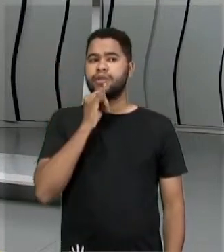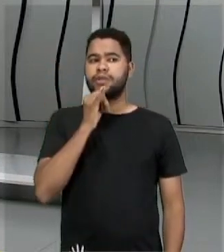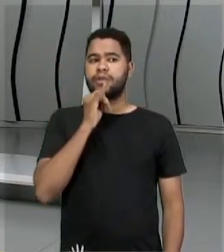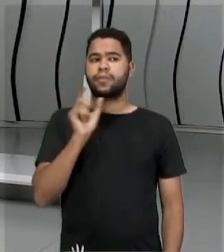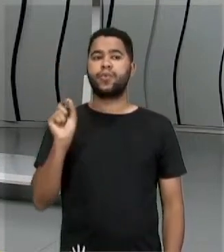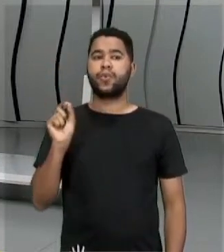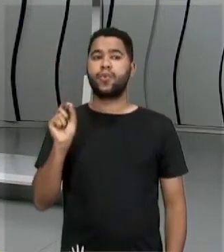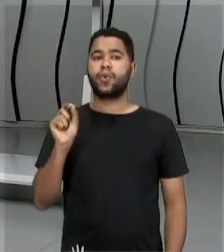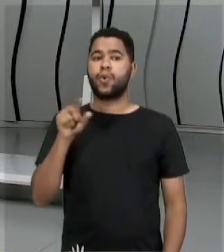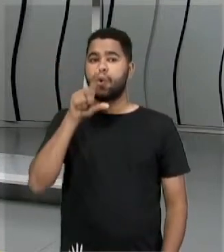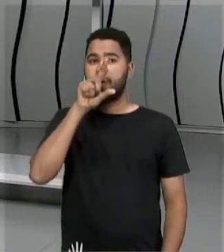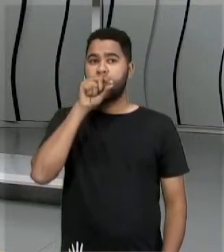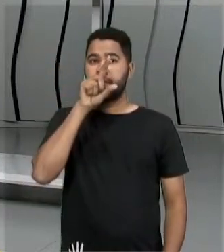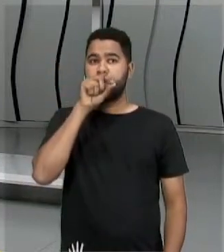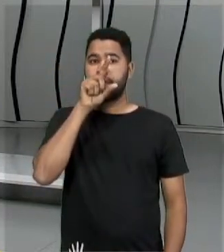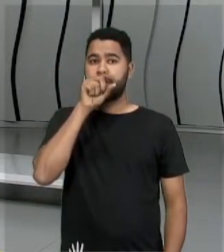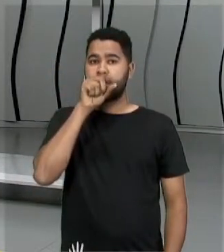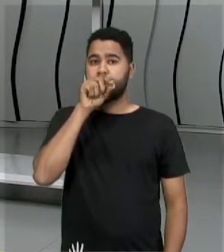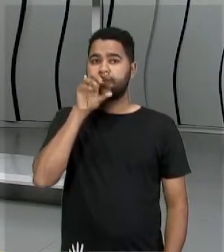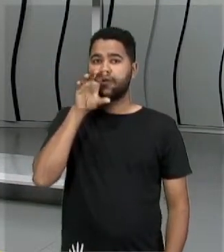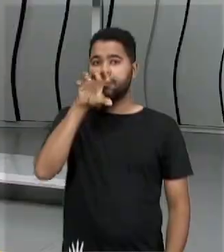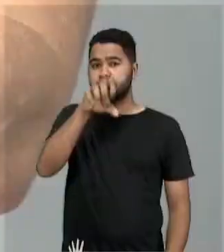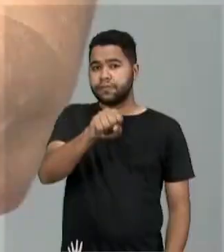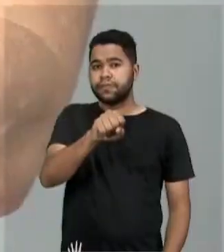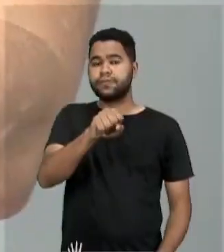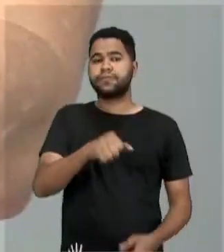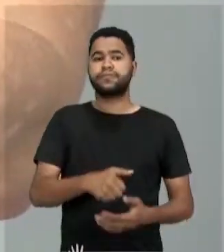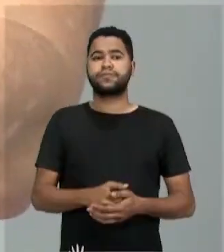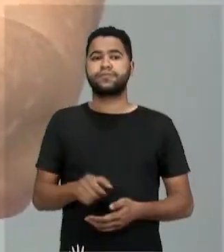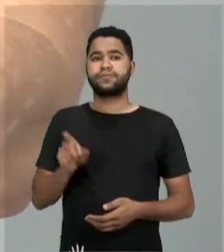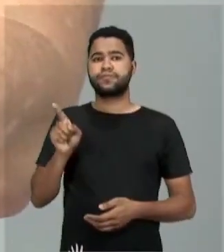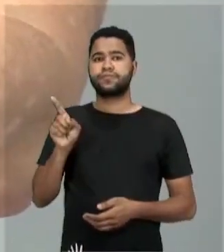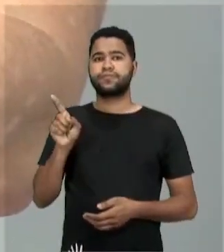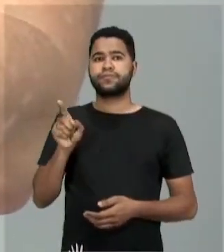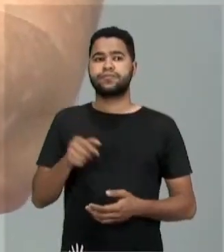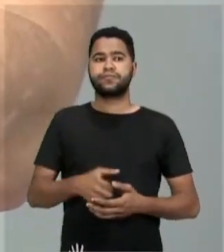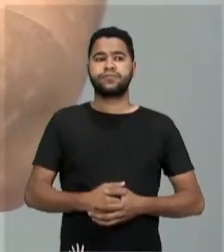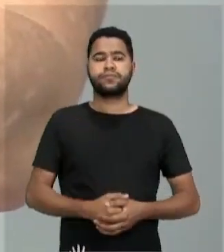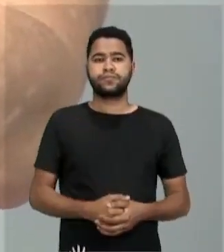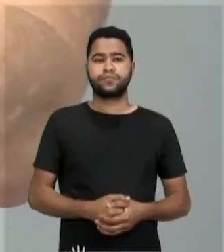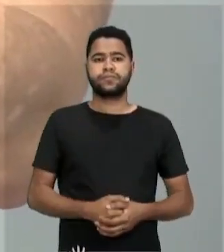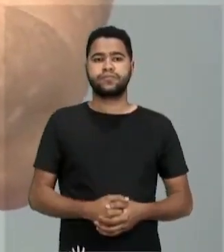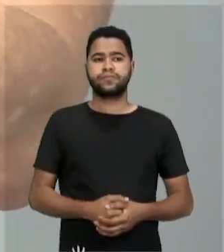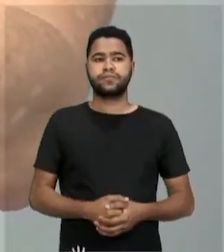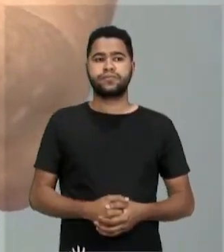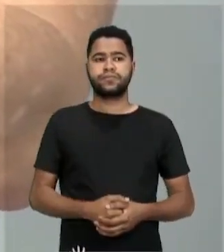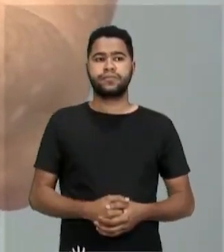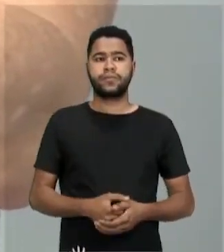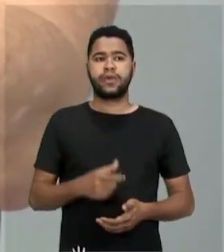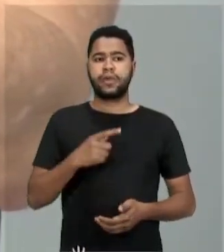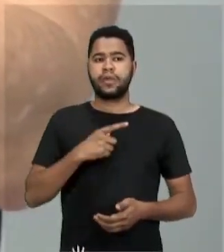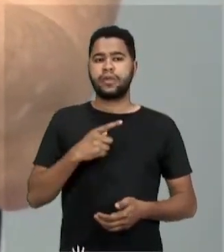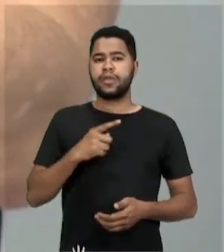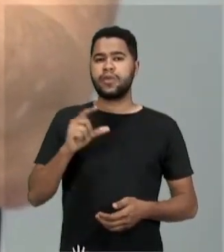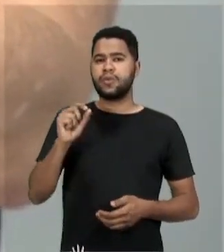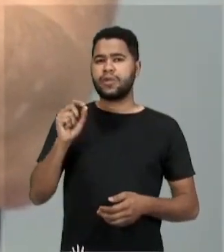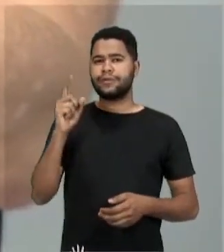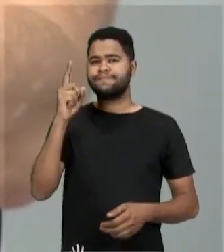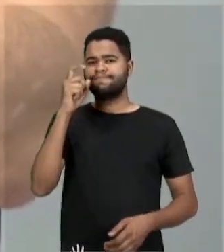essa semente, ó. Ela está rolando, esse pássaro aqui nessa ilha ia ter uma certa